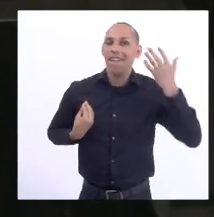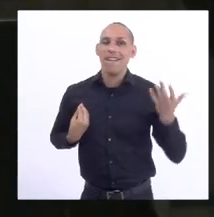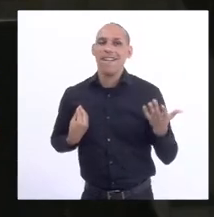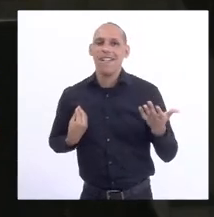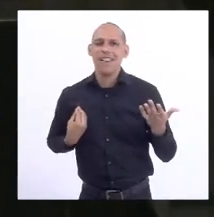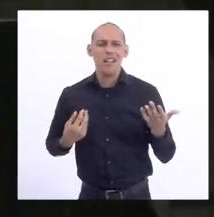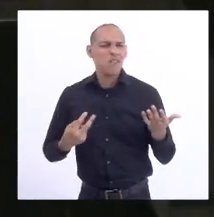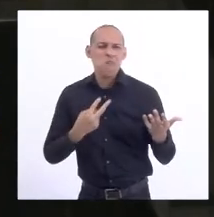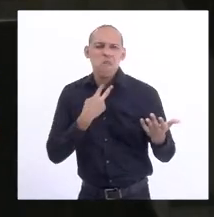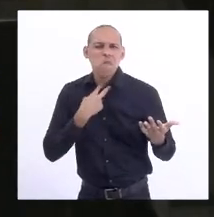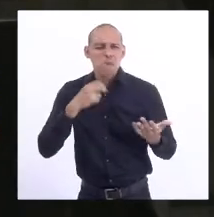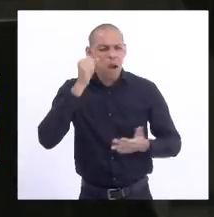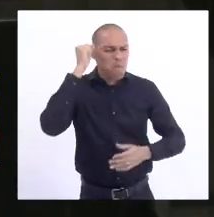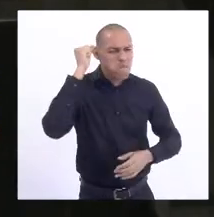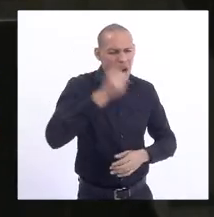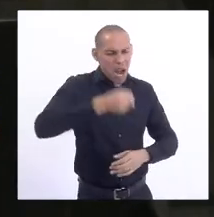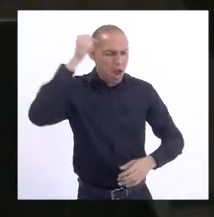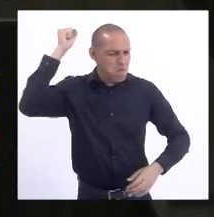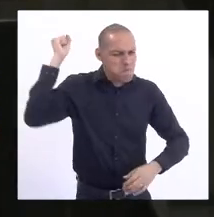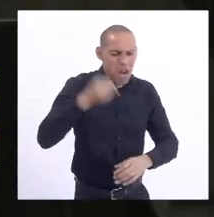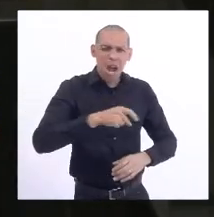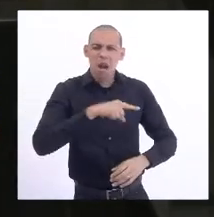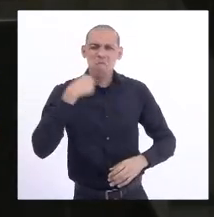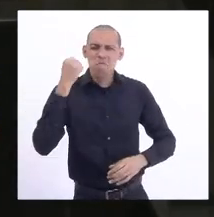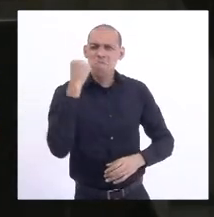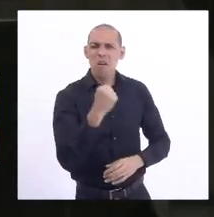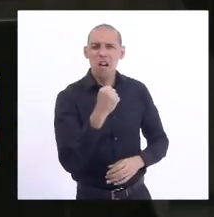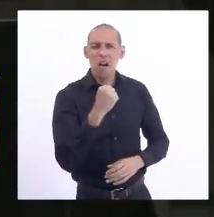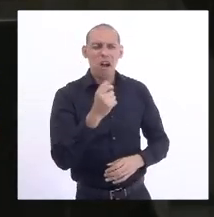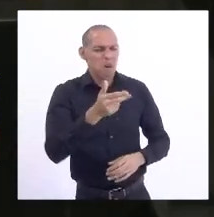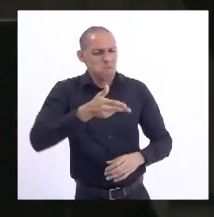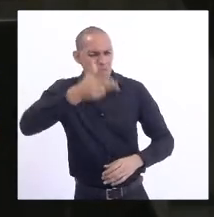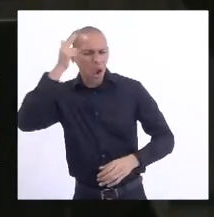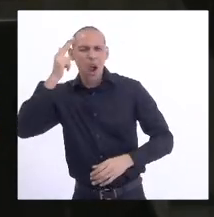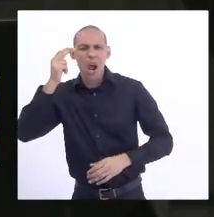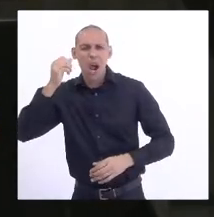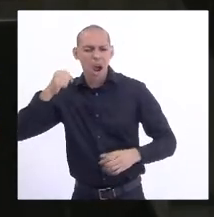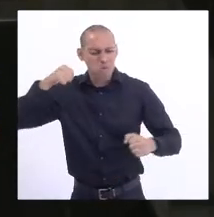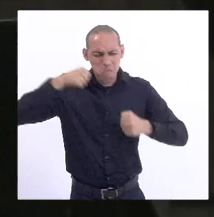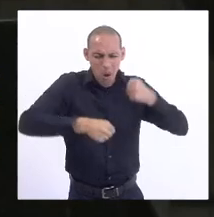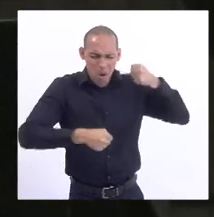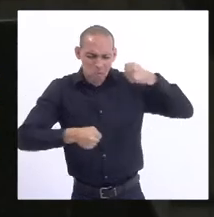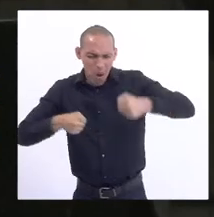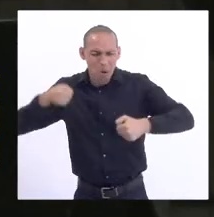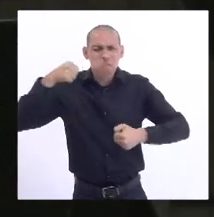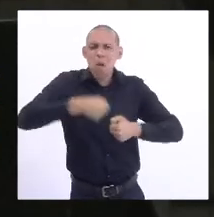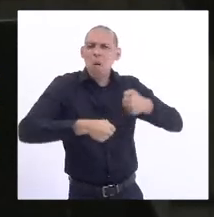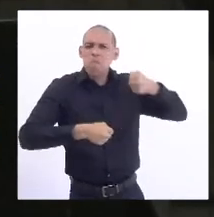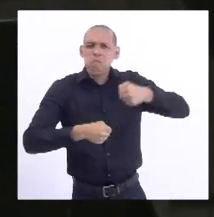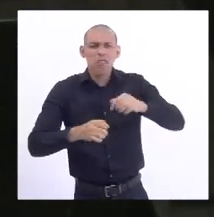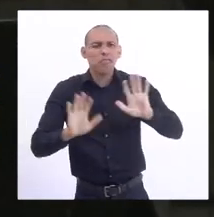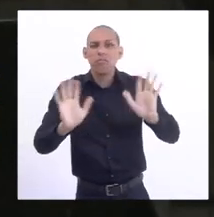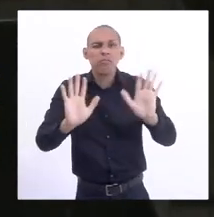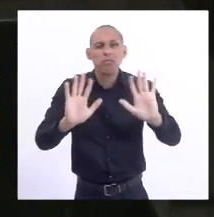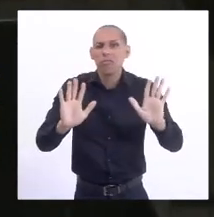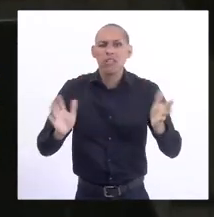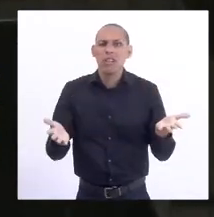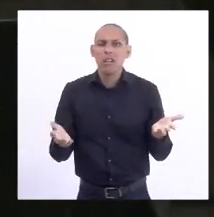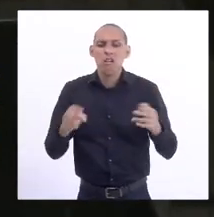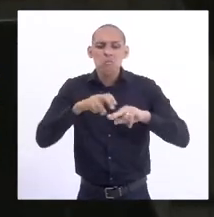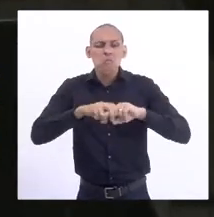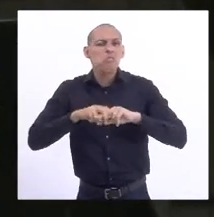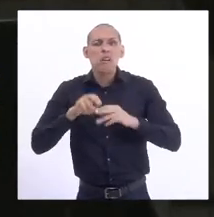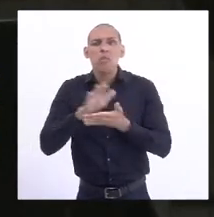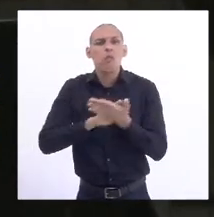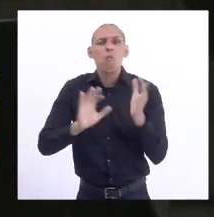podem ser mortas a tiro, não podem ser linchadas por nenhum tipo de motivo,